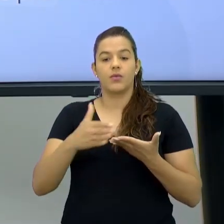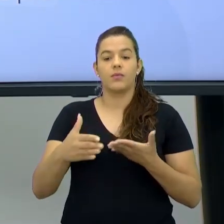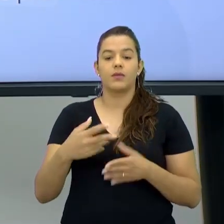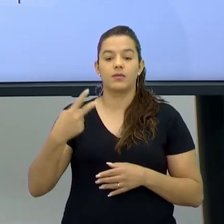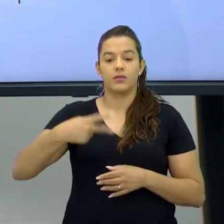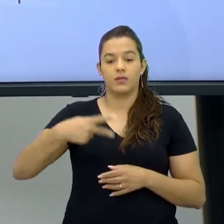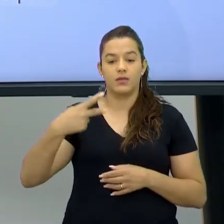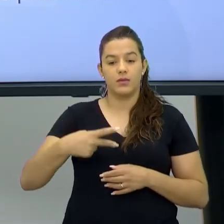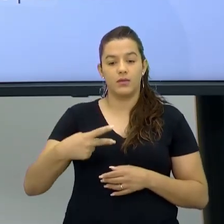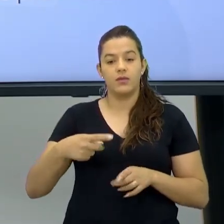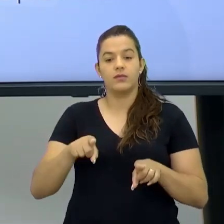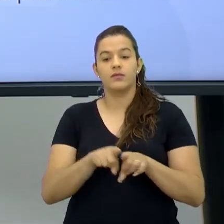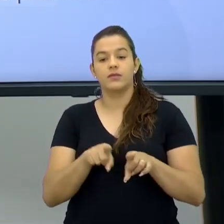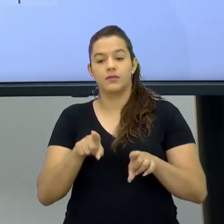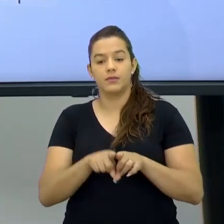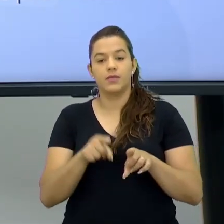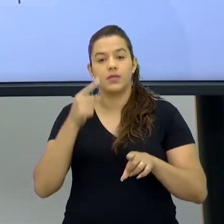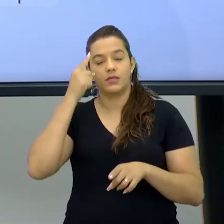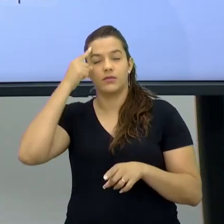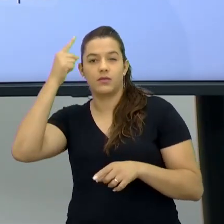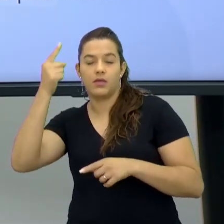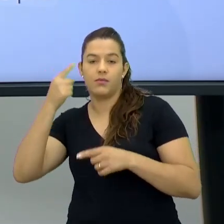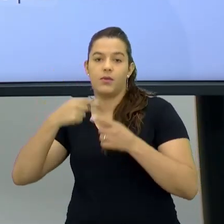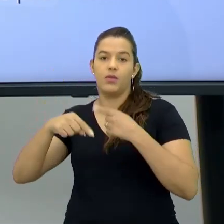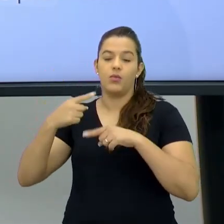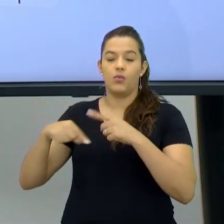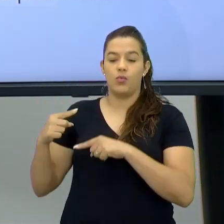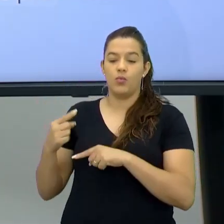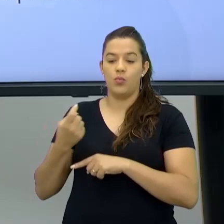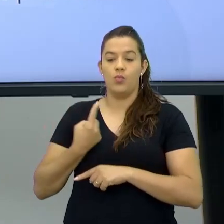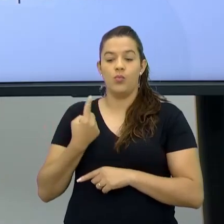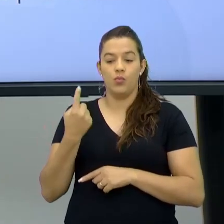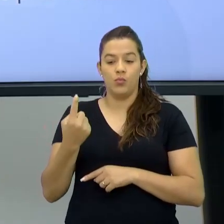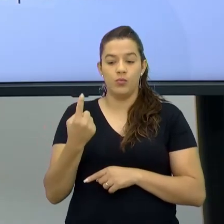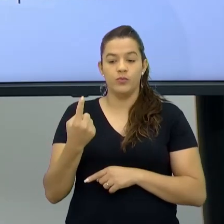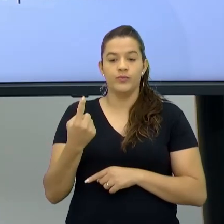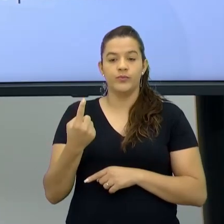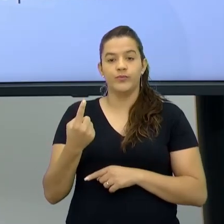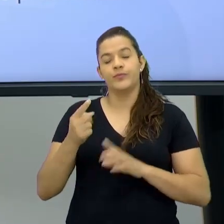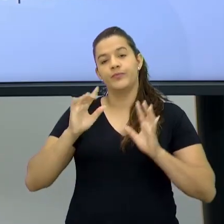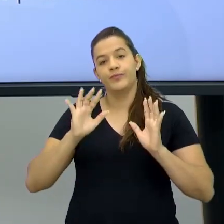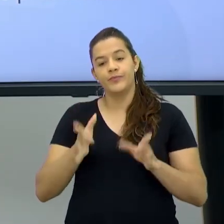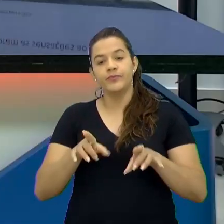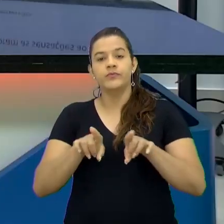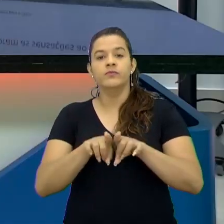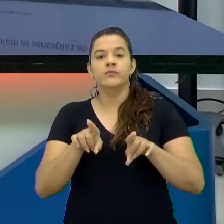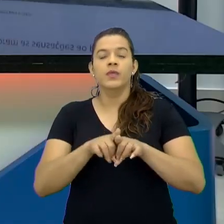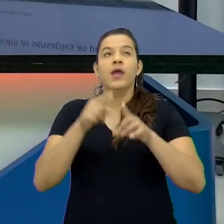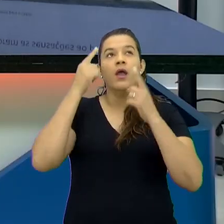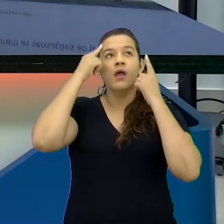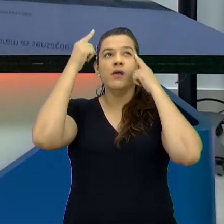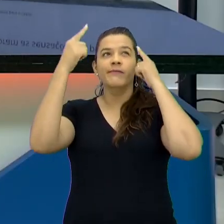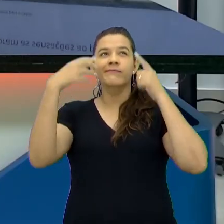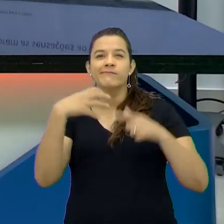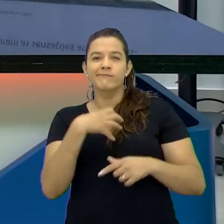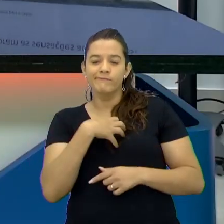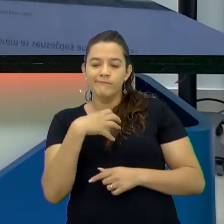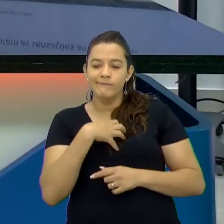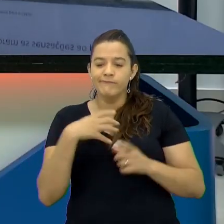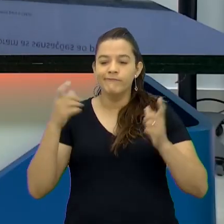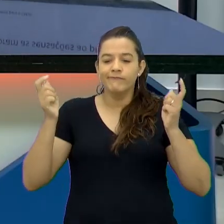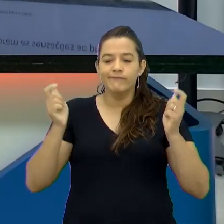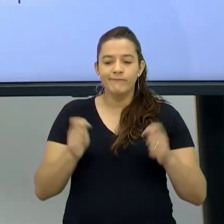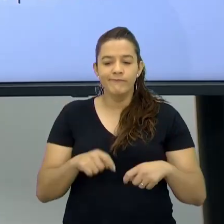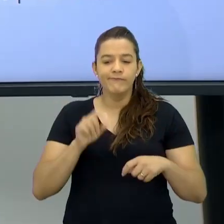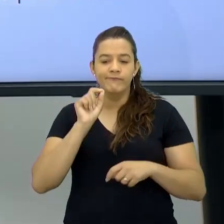A gente ainda faz um material Muito bacana Referente às vivências do primeiro Sim Para ficar ligadinho E existem